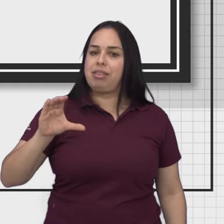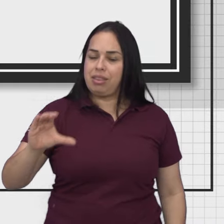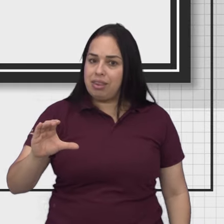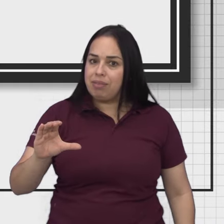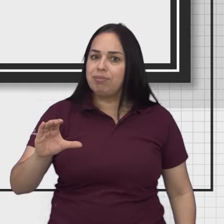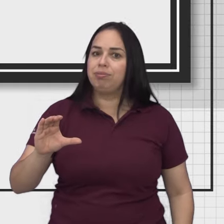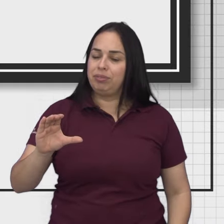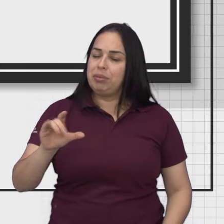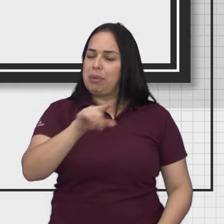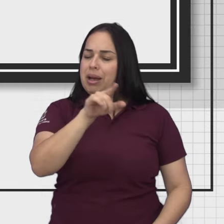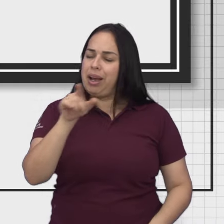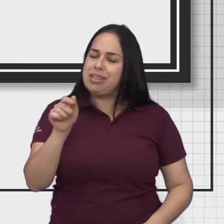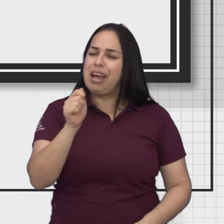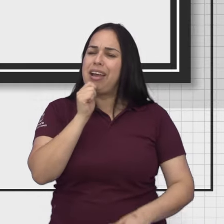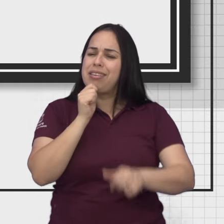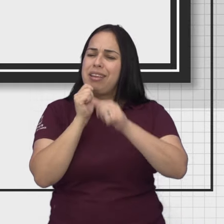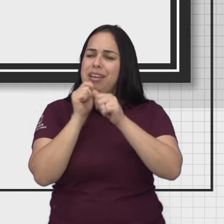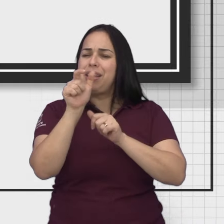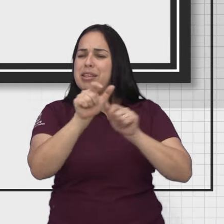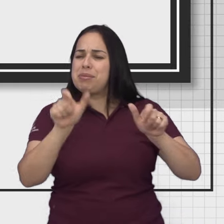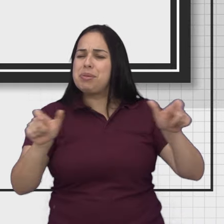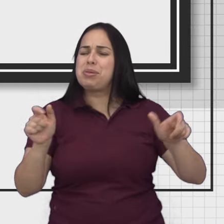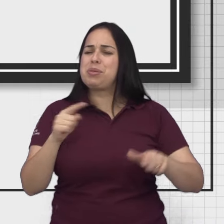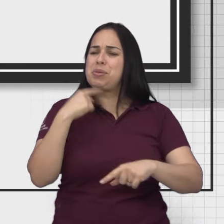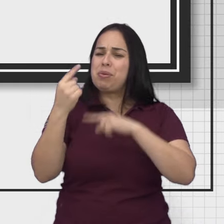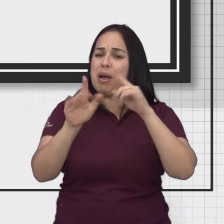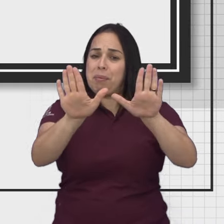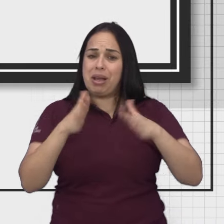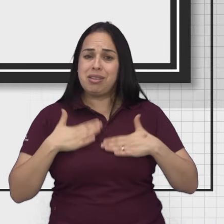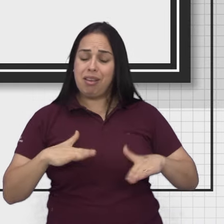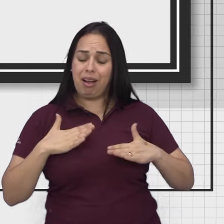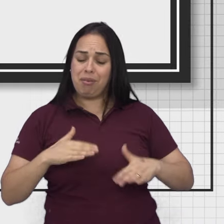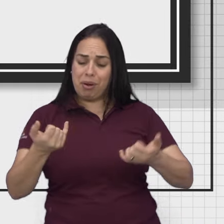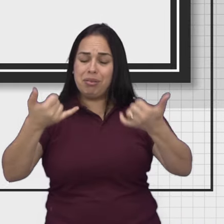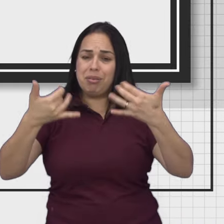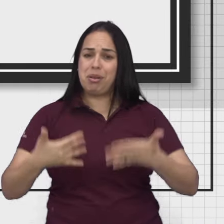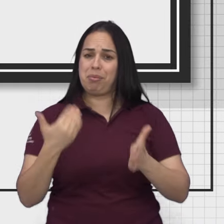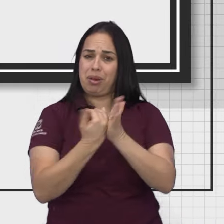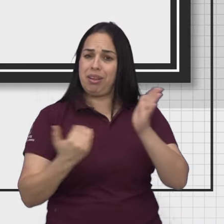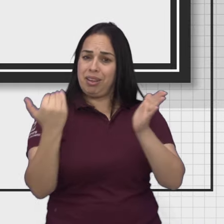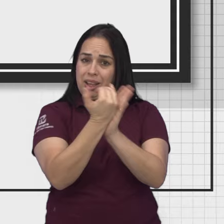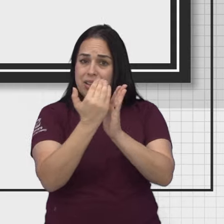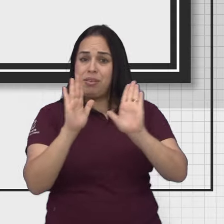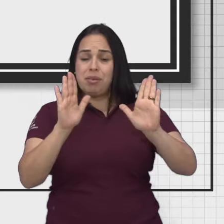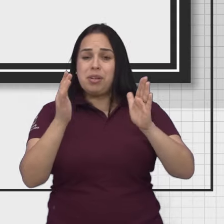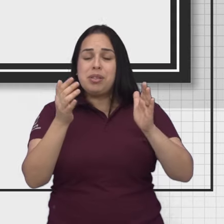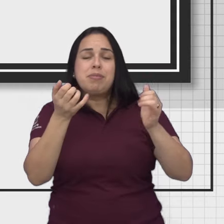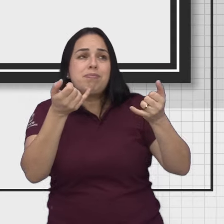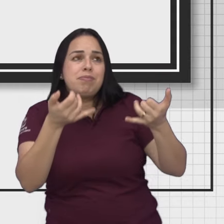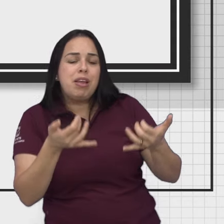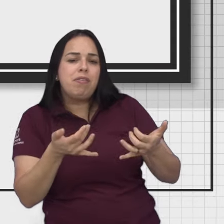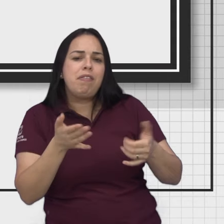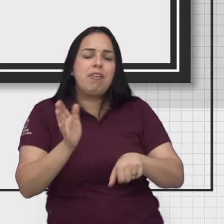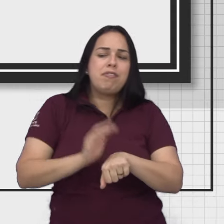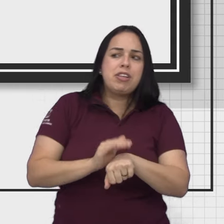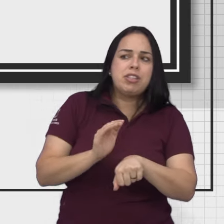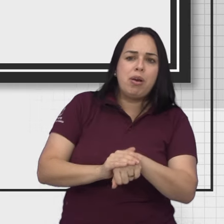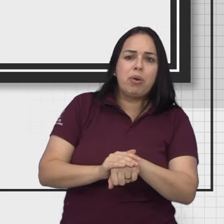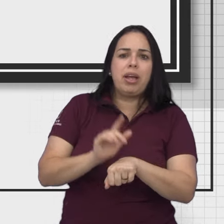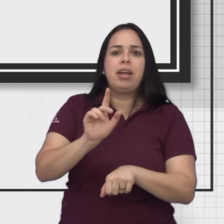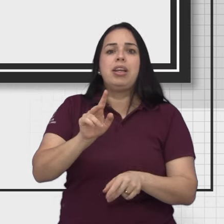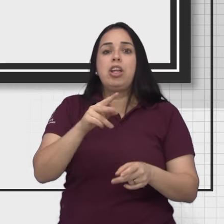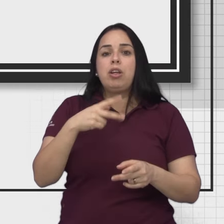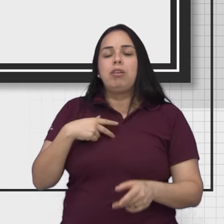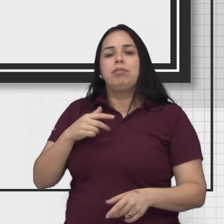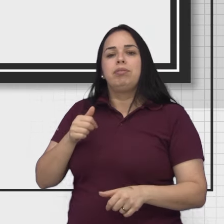Consumidor, viu? Mas ainda gera dúvidas. Mas calma, que a gente te ajuda. Vamos te explicar o que fazer para